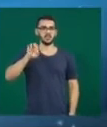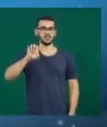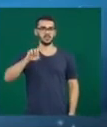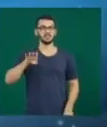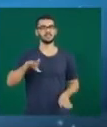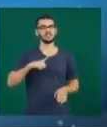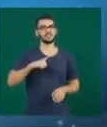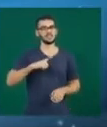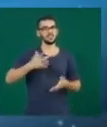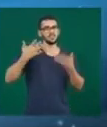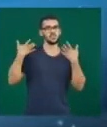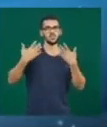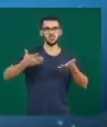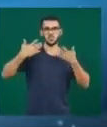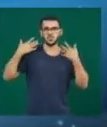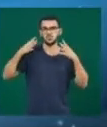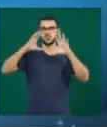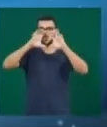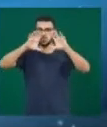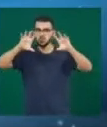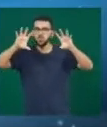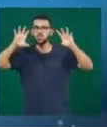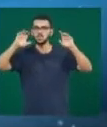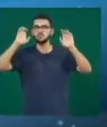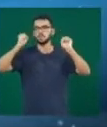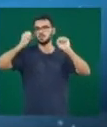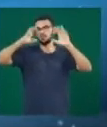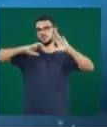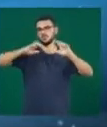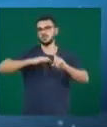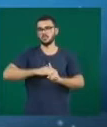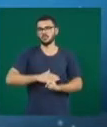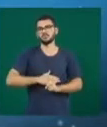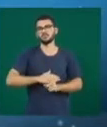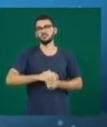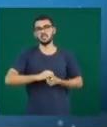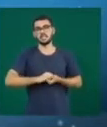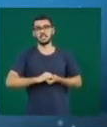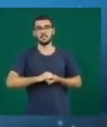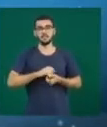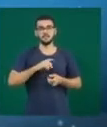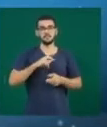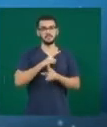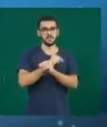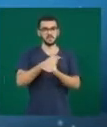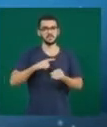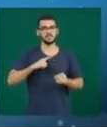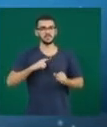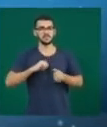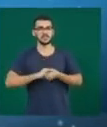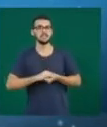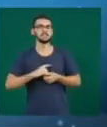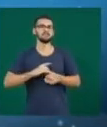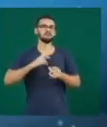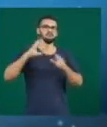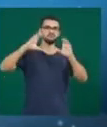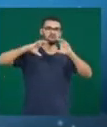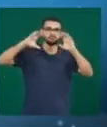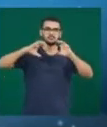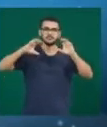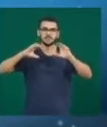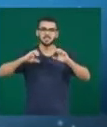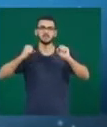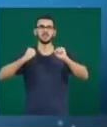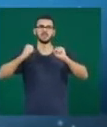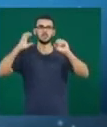nublado e com possibilidade de chuva durante todo o dia. Em Patos de Minas, deve chover fraco ao longo do dia e possíveis pancadas de